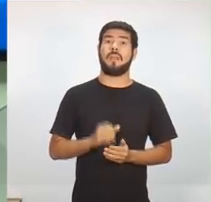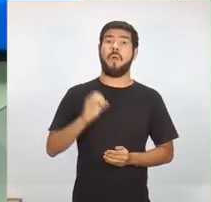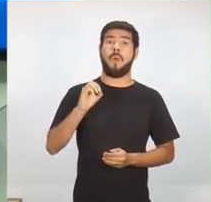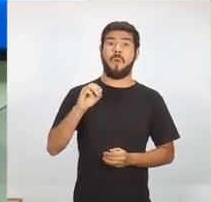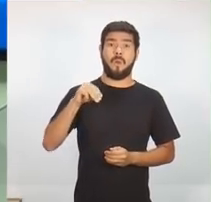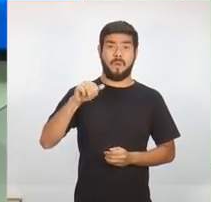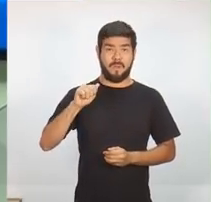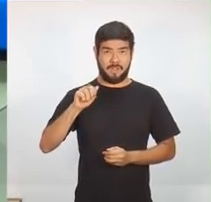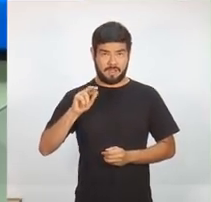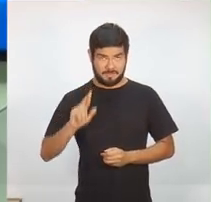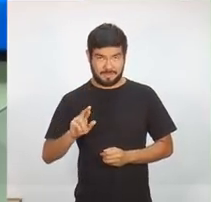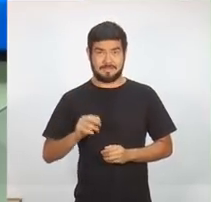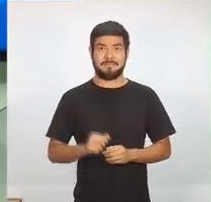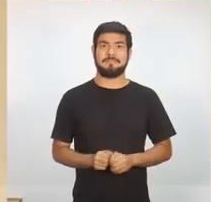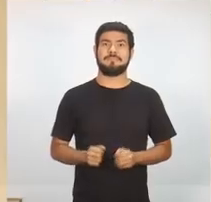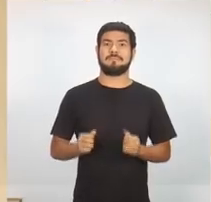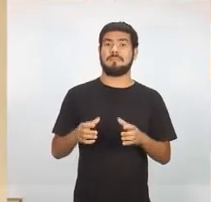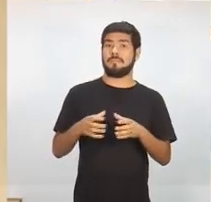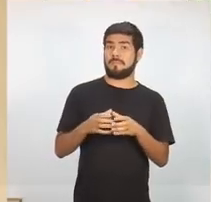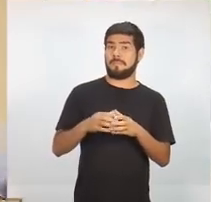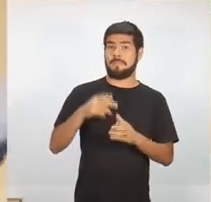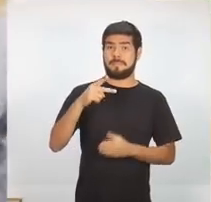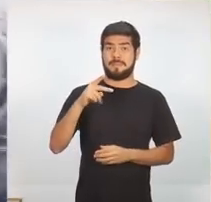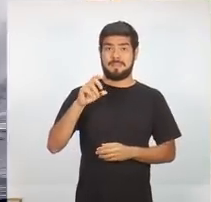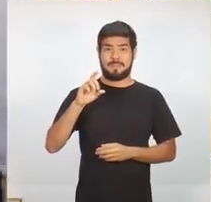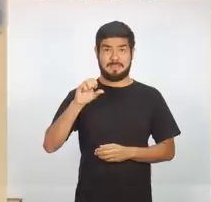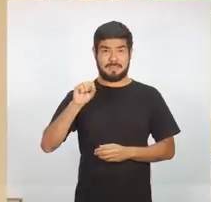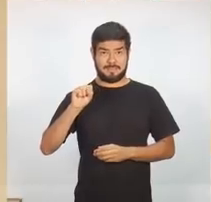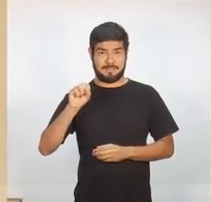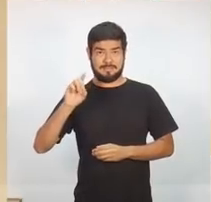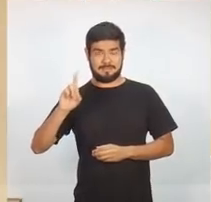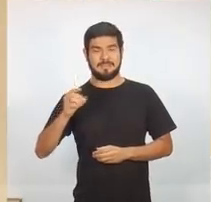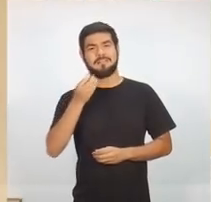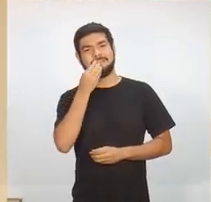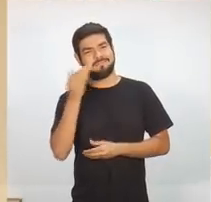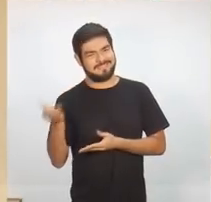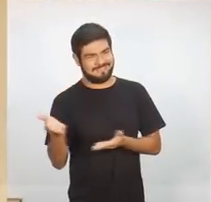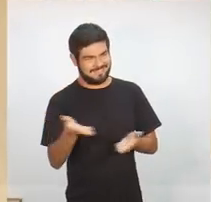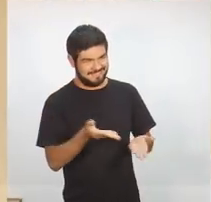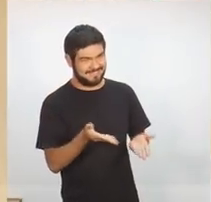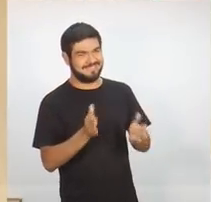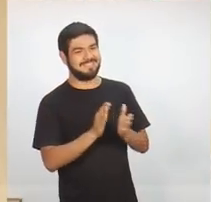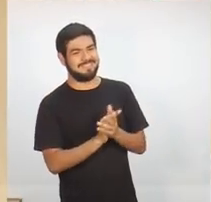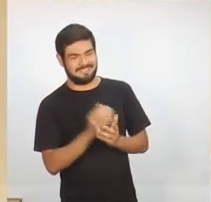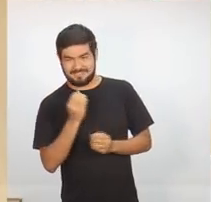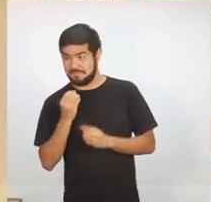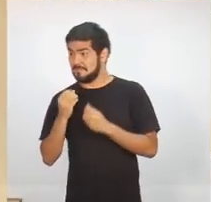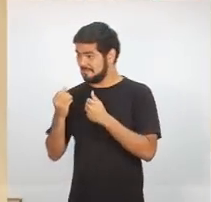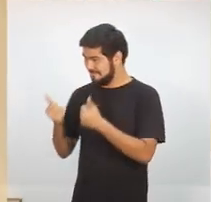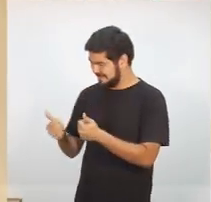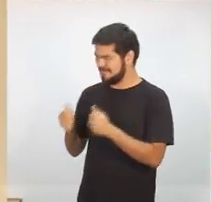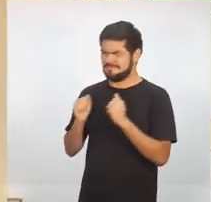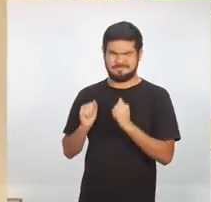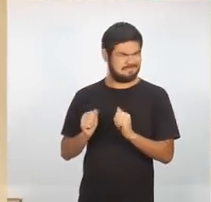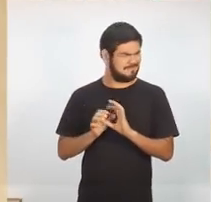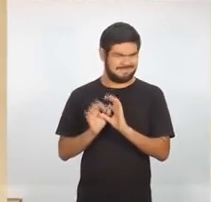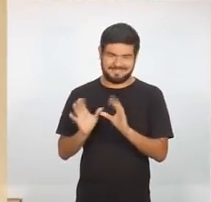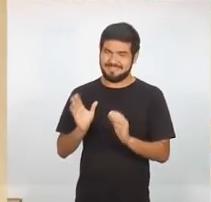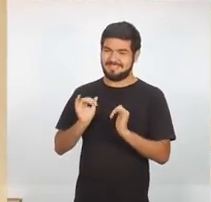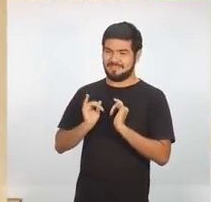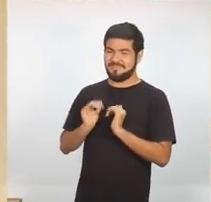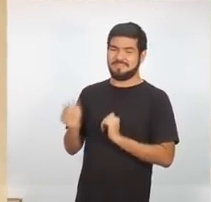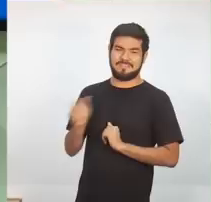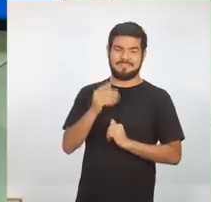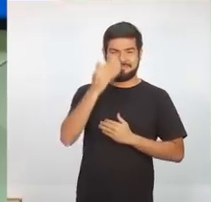Omar Aziz, do PSD. Seja bem-vindo, candidato. Oi, tudo bem? Tudo bem? Pode ficar à vontade. Muito obrigada.